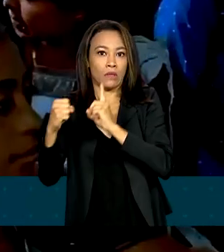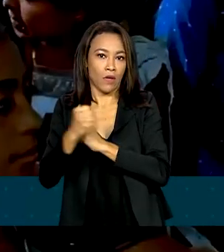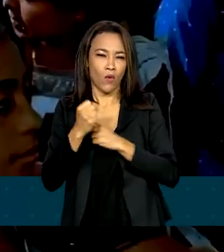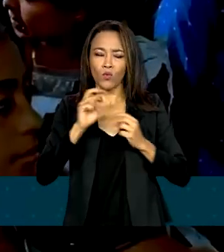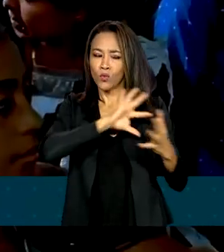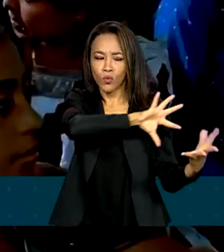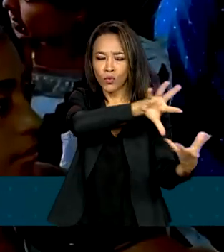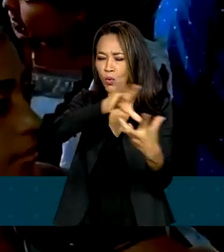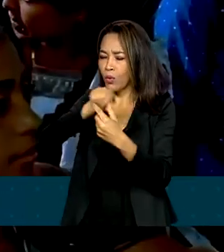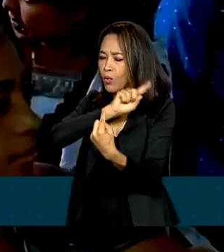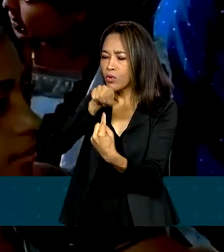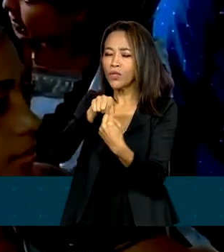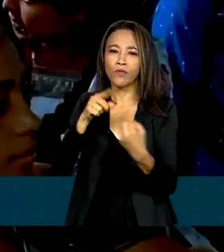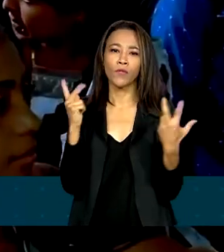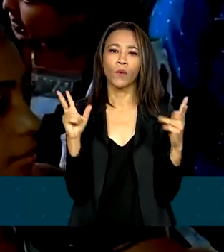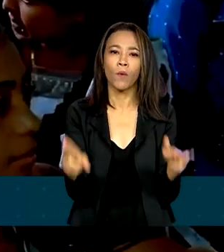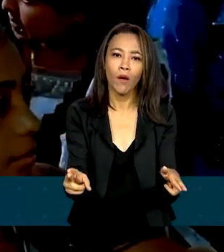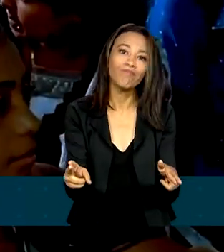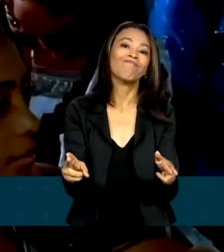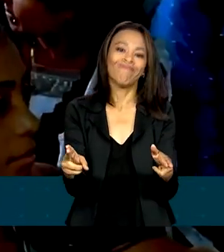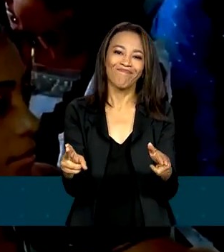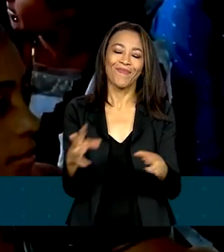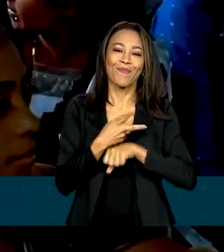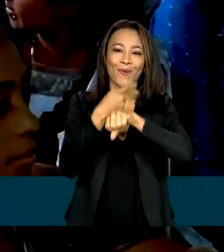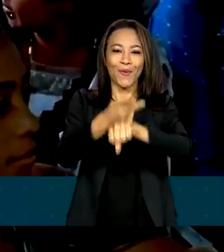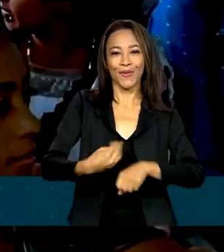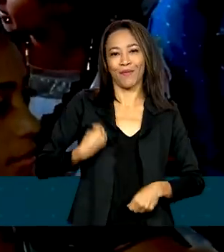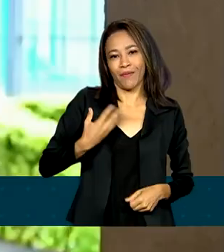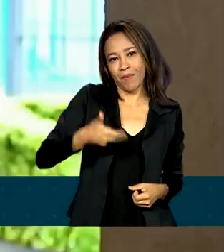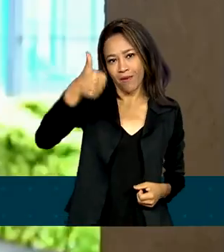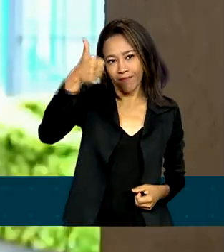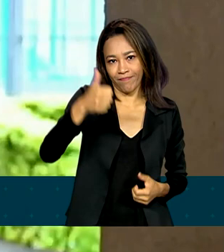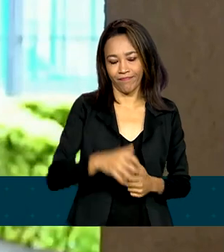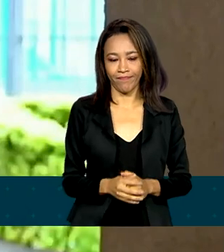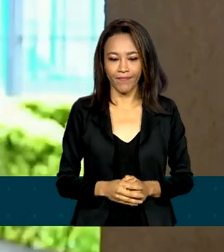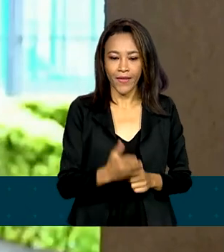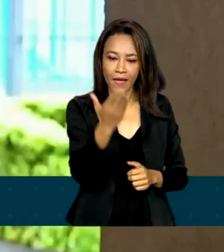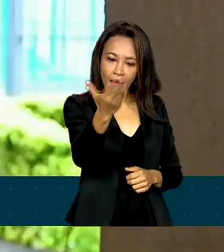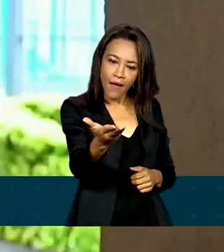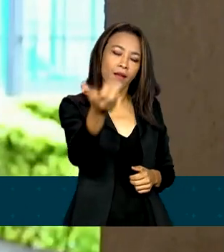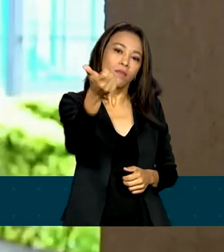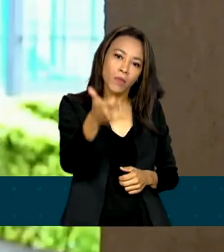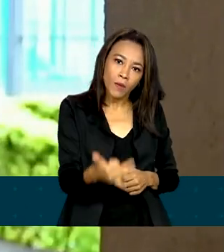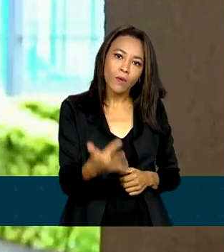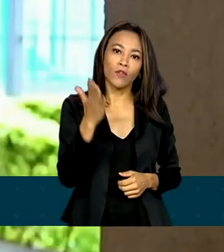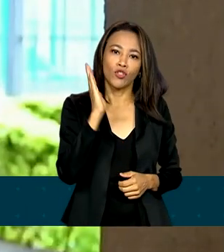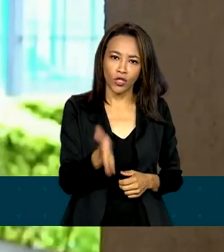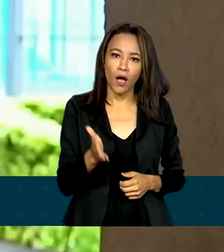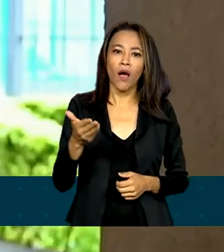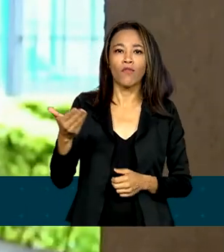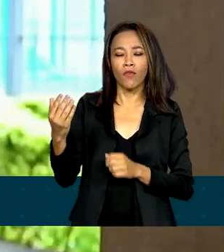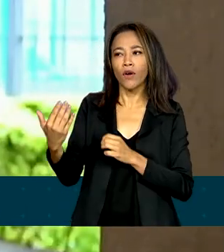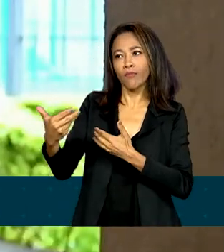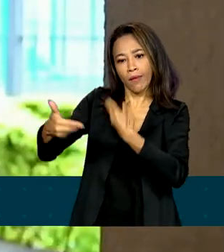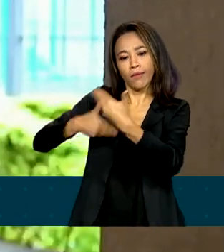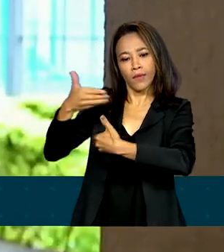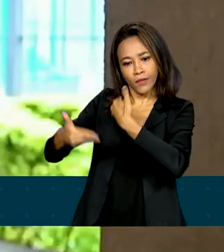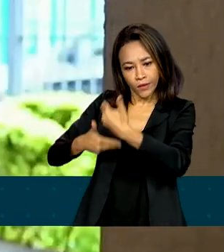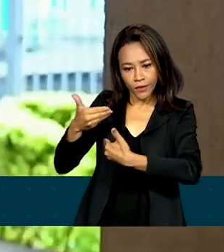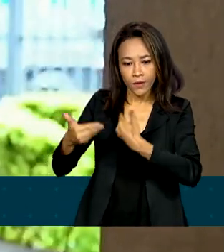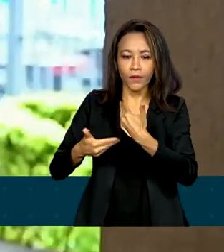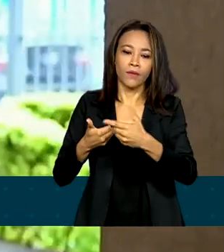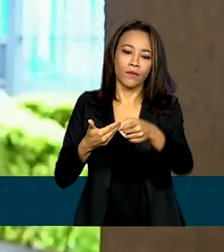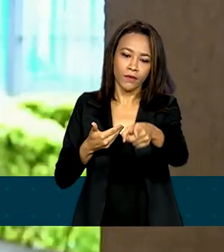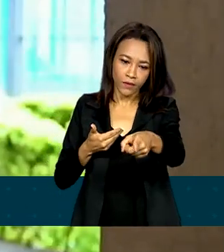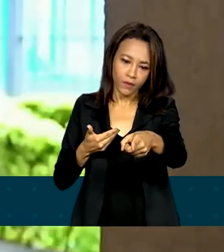um objetivo em comum, a busca por uma vida melhor. Também fui atendida indiretamente nas situações,